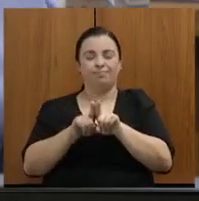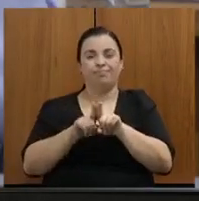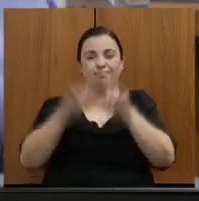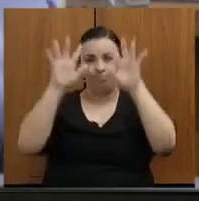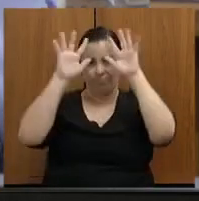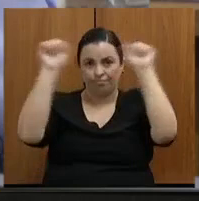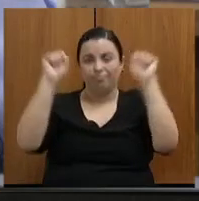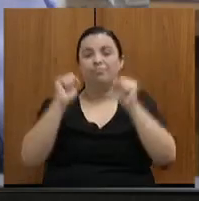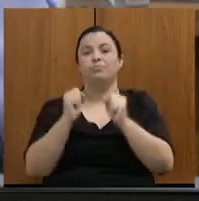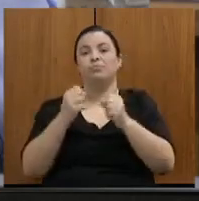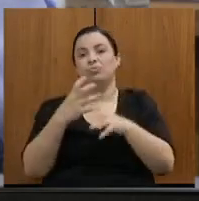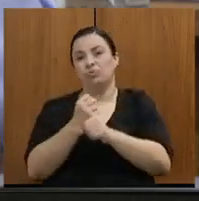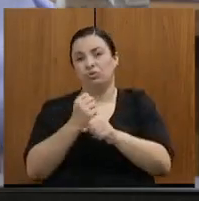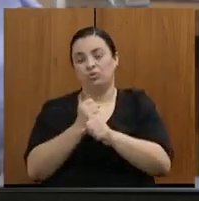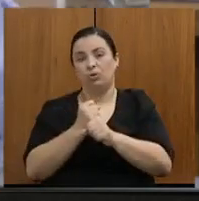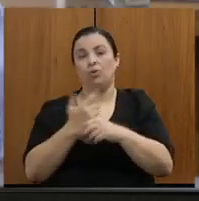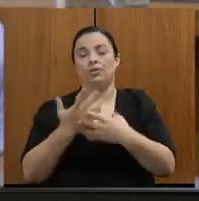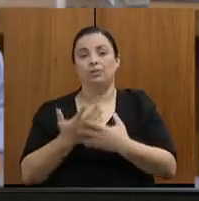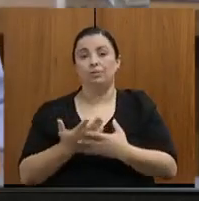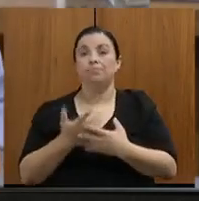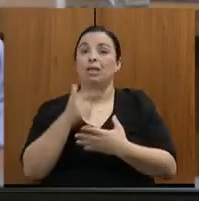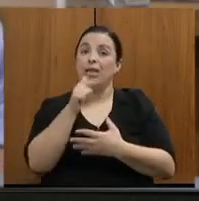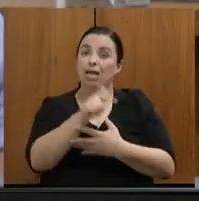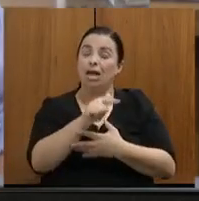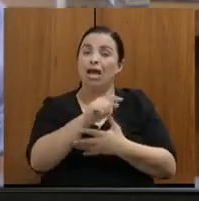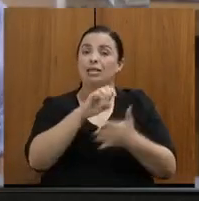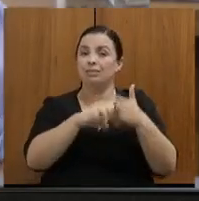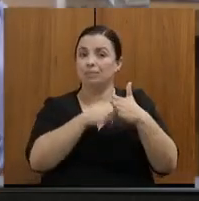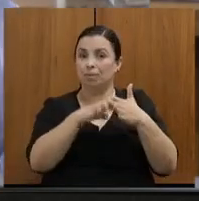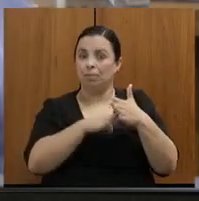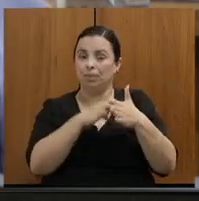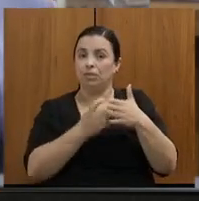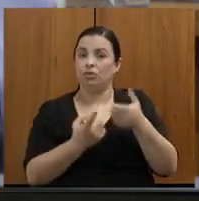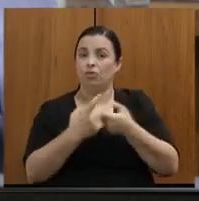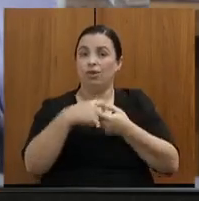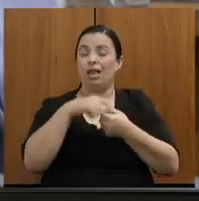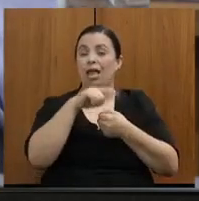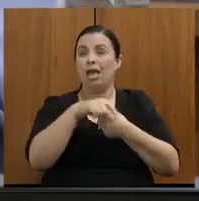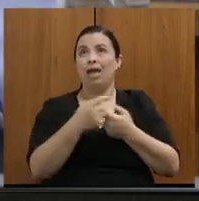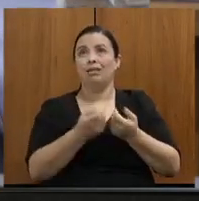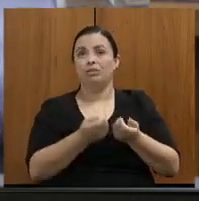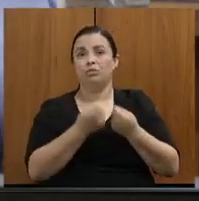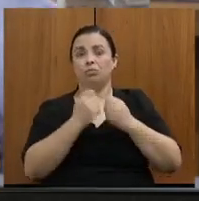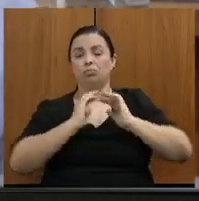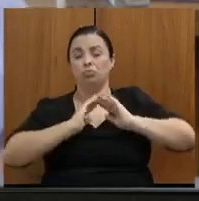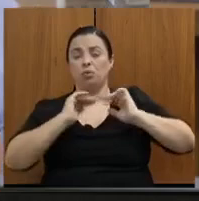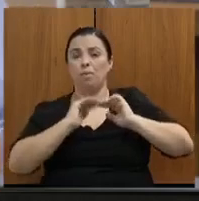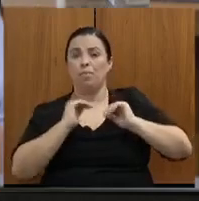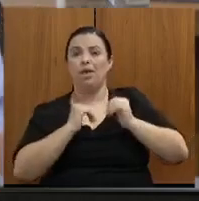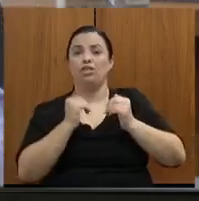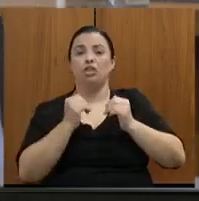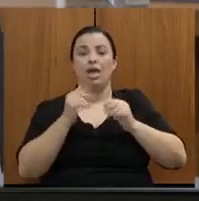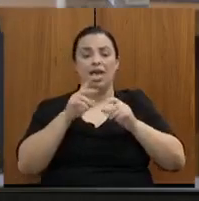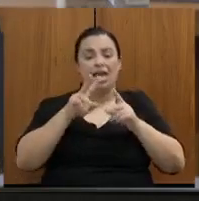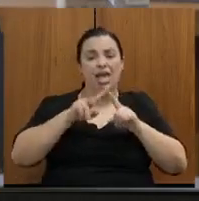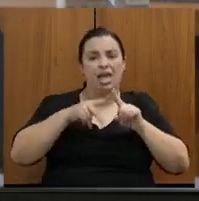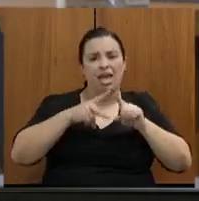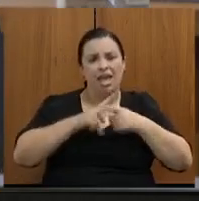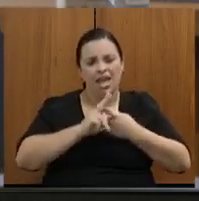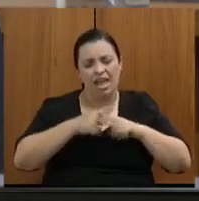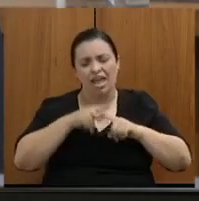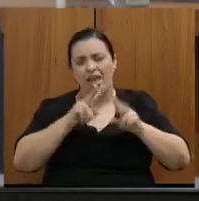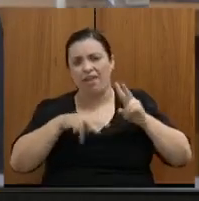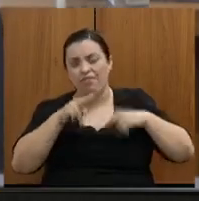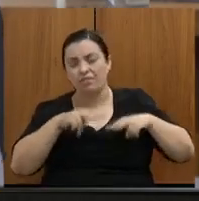pedido revisões, reequilíbrios em função da pandemia, e nós dissemos, olha, nós não temos problema em discutir,